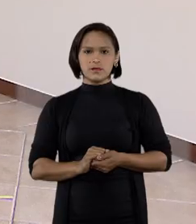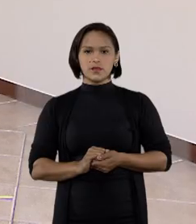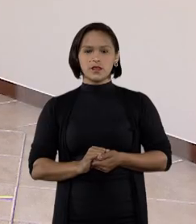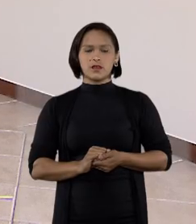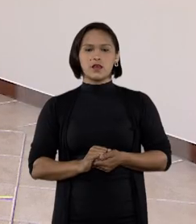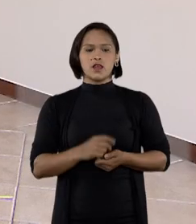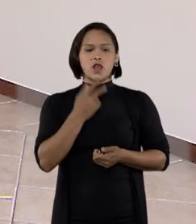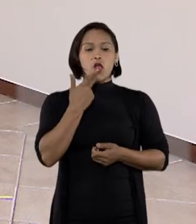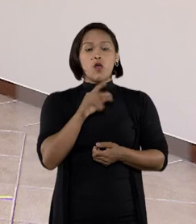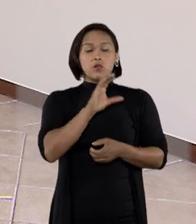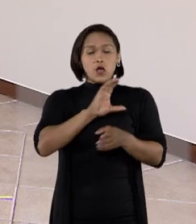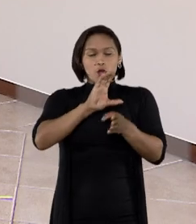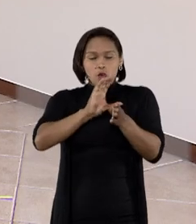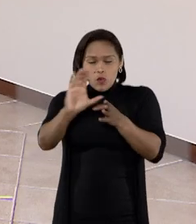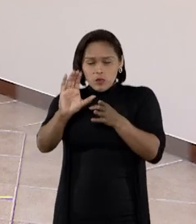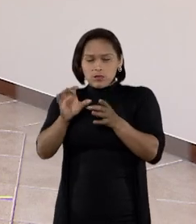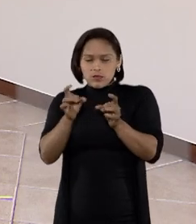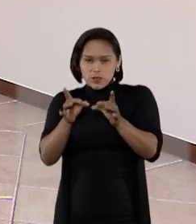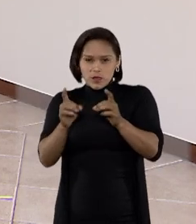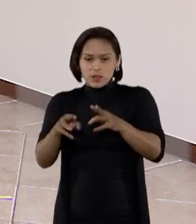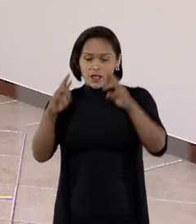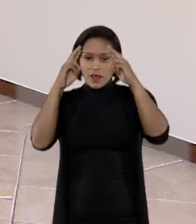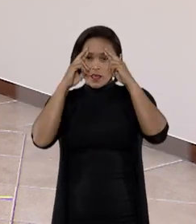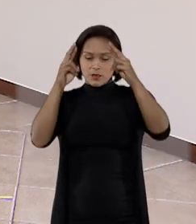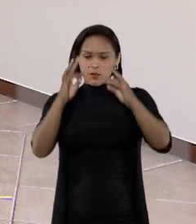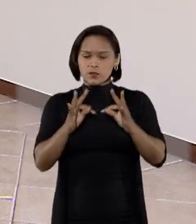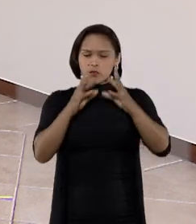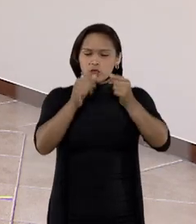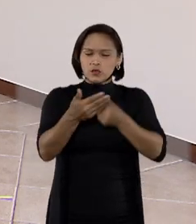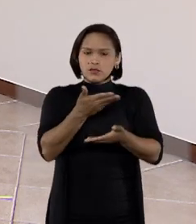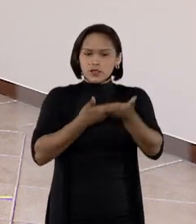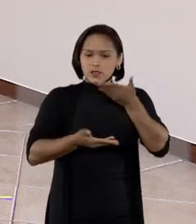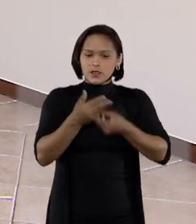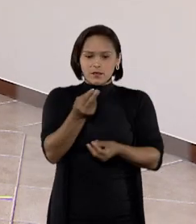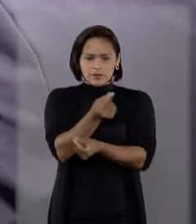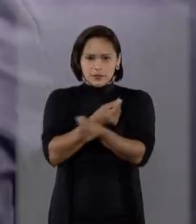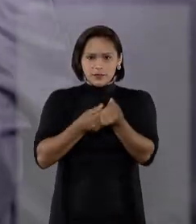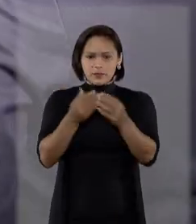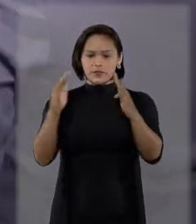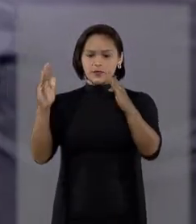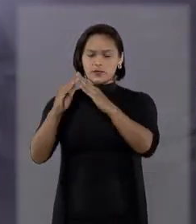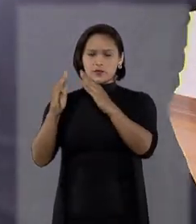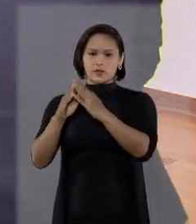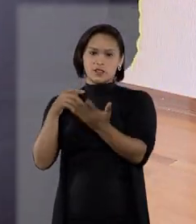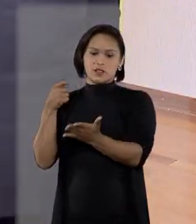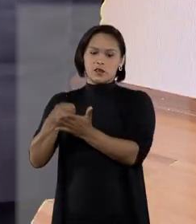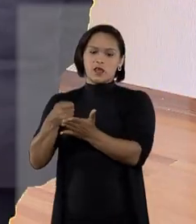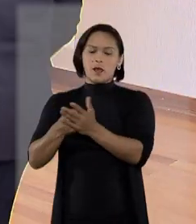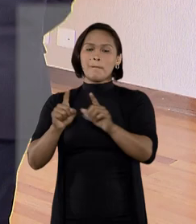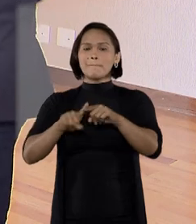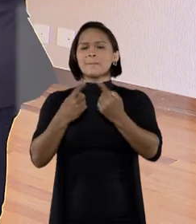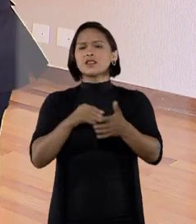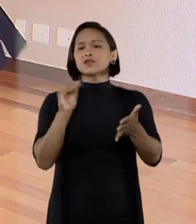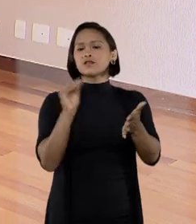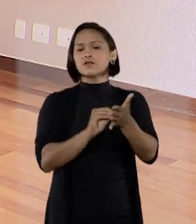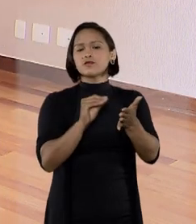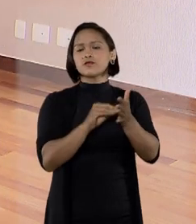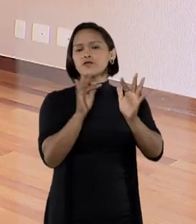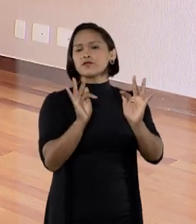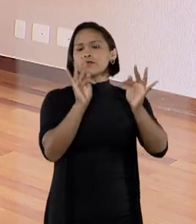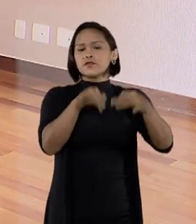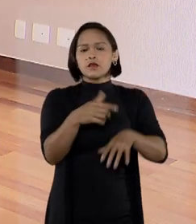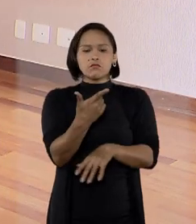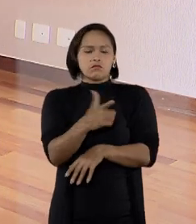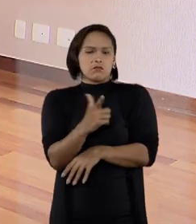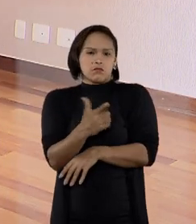O corretor de imóveis é responsável por toda a intermediação e negociação. Mas quando a transação não é concluída e o corretor